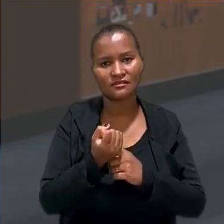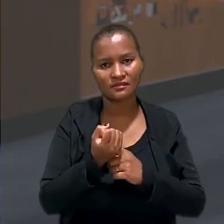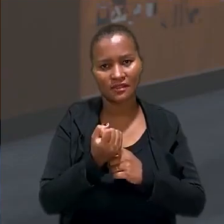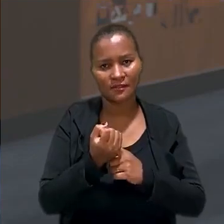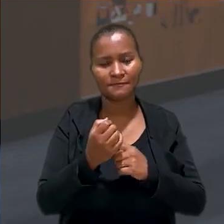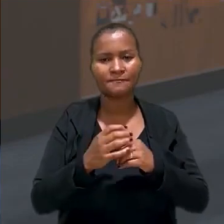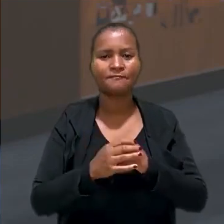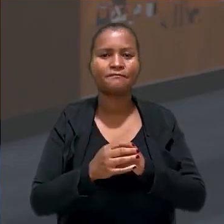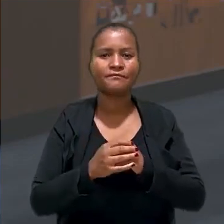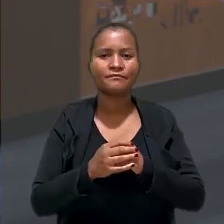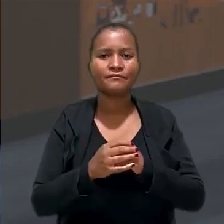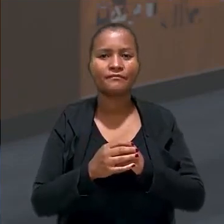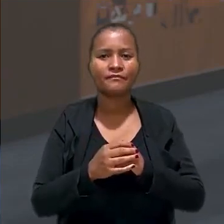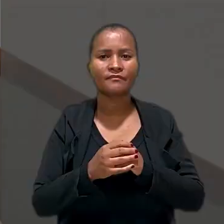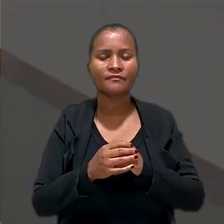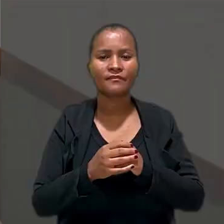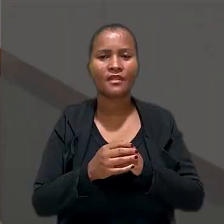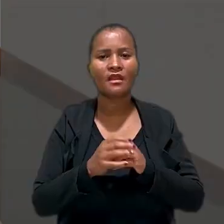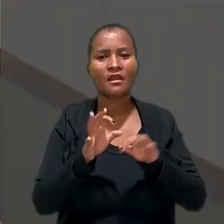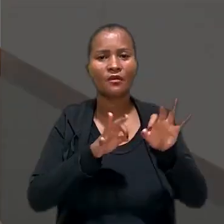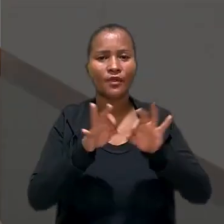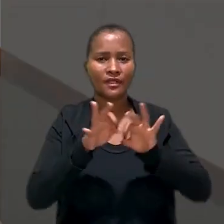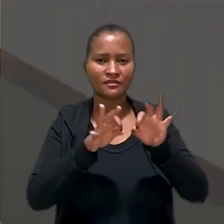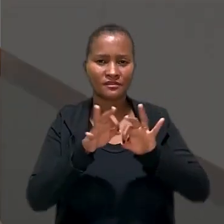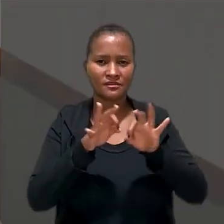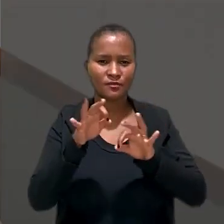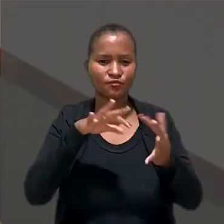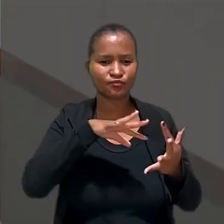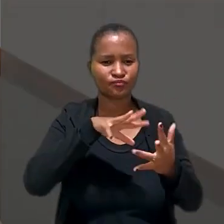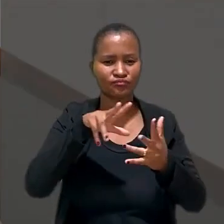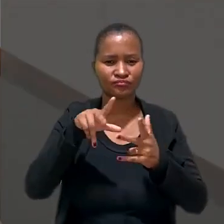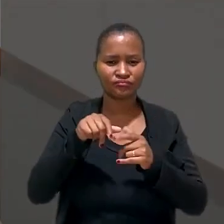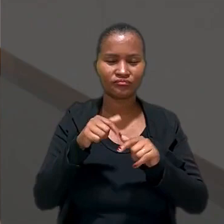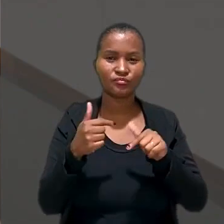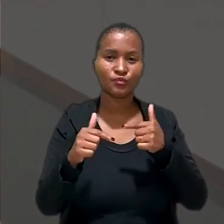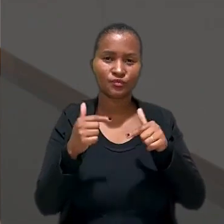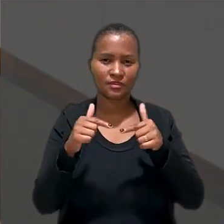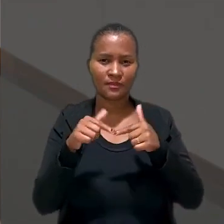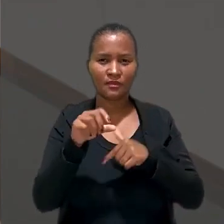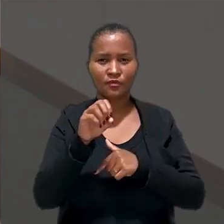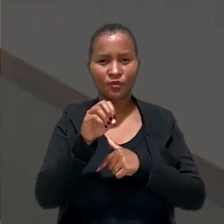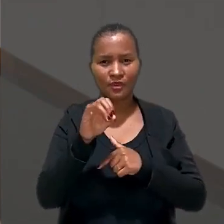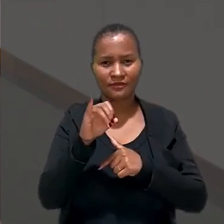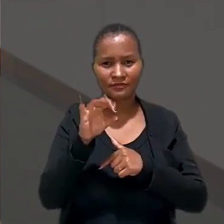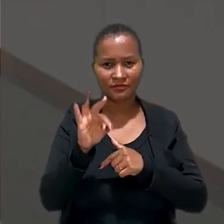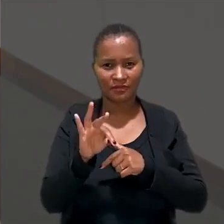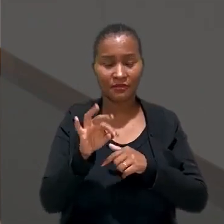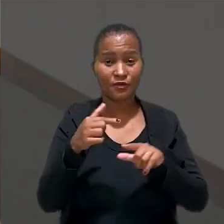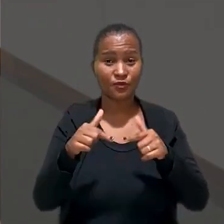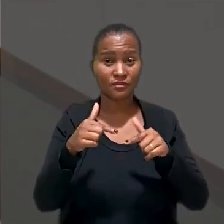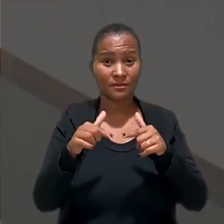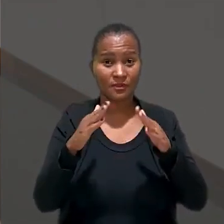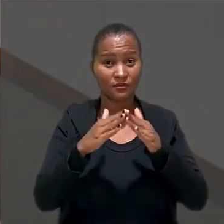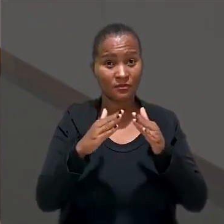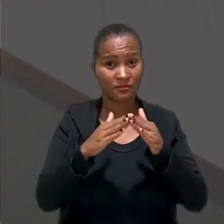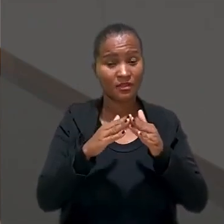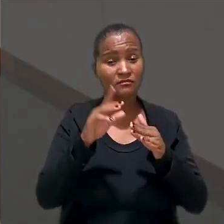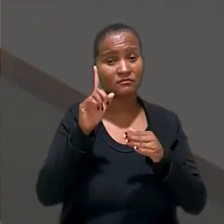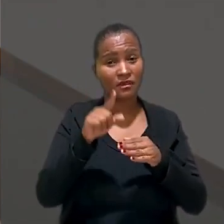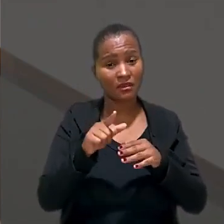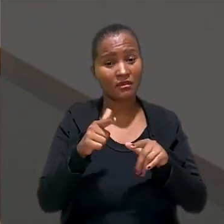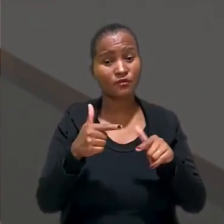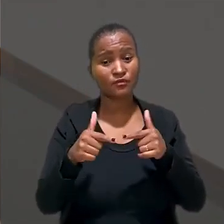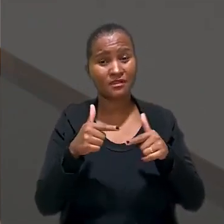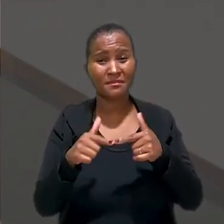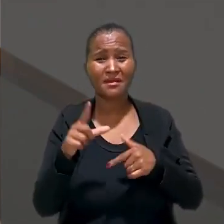De acordo com a Organização Internacional do Trabalho, a OIT, o trabalho doméstico